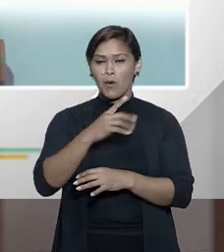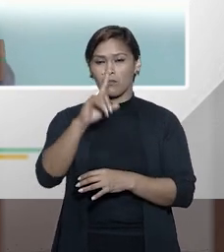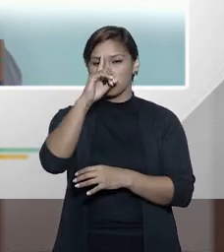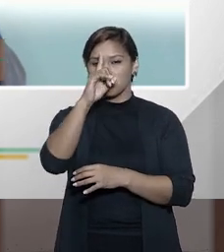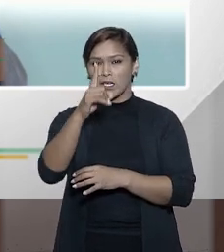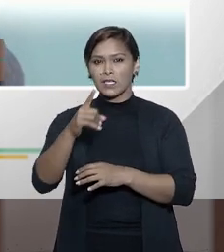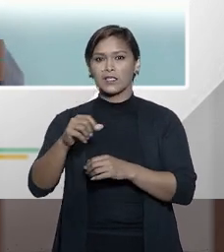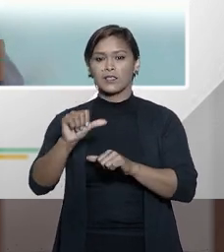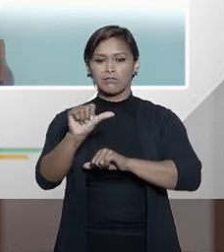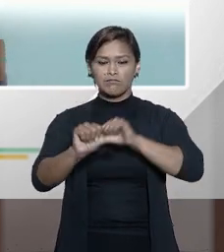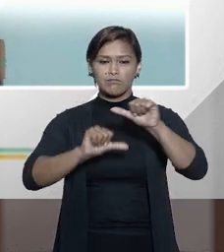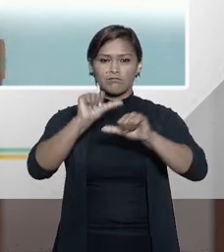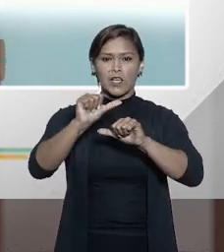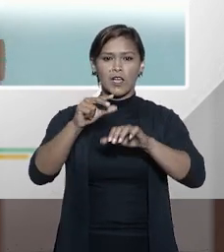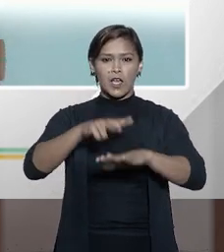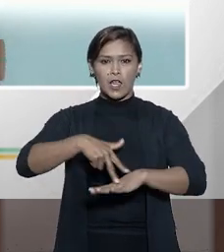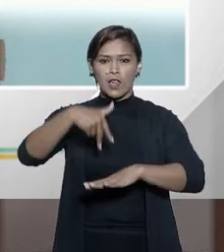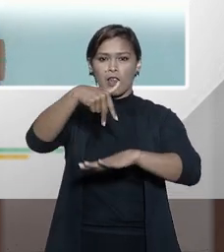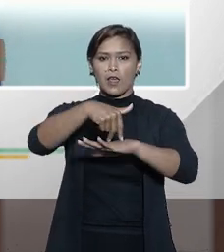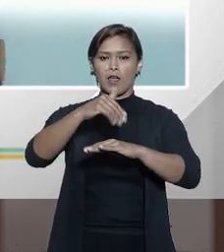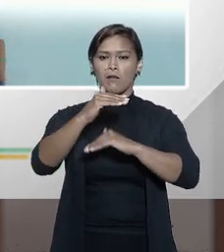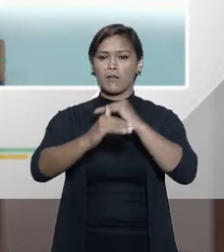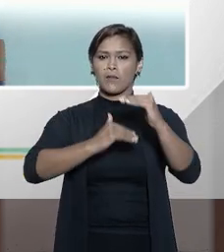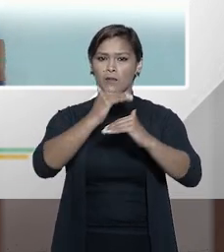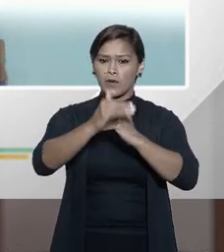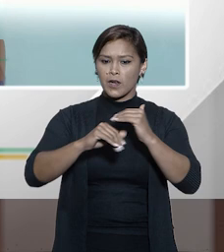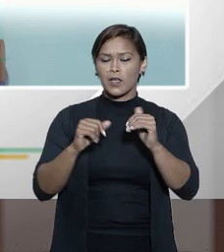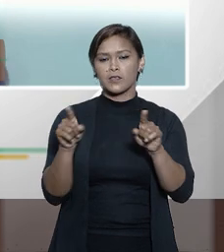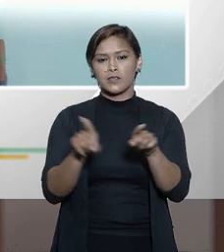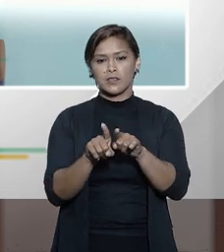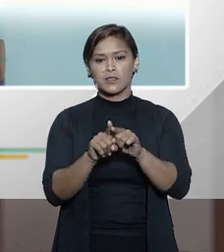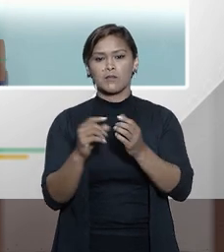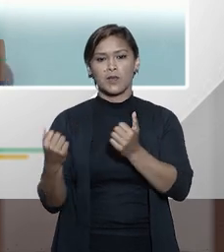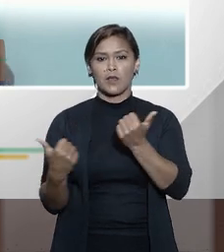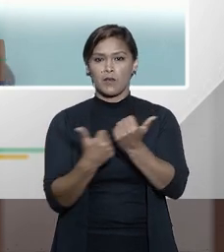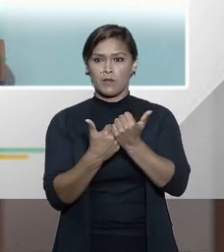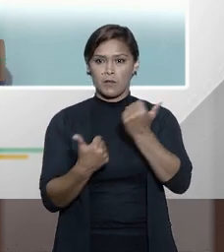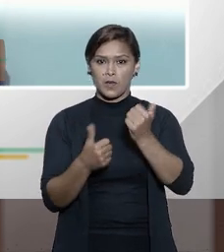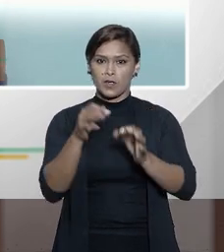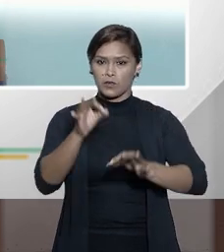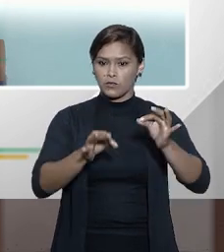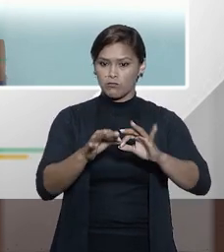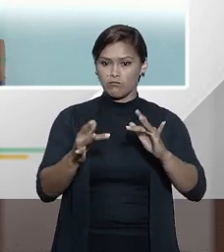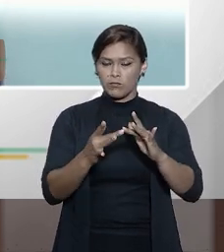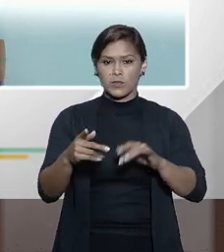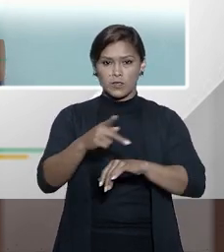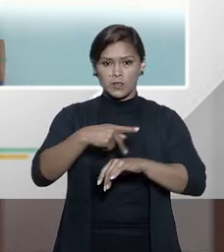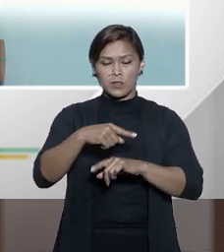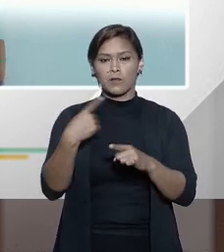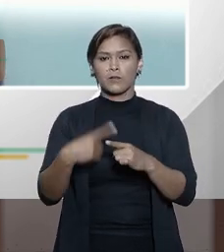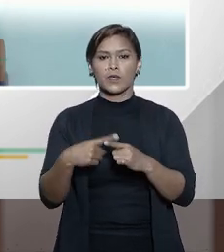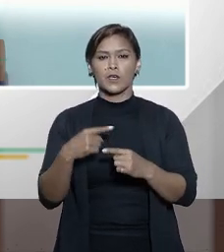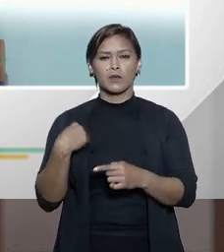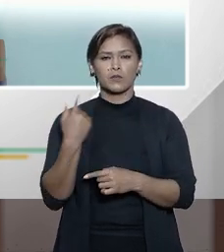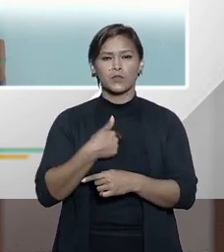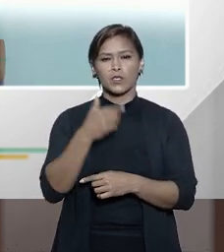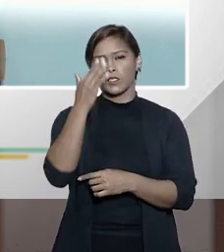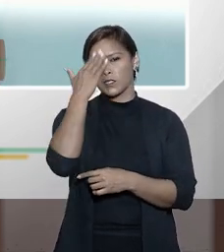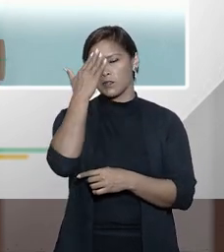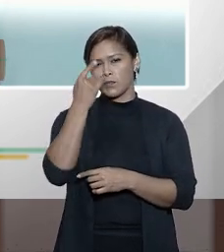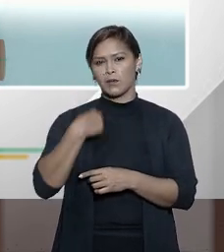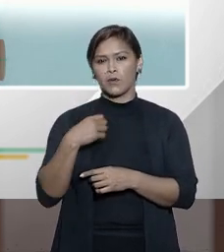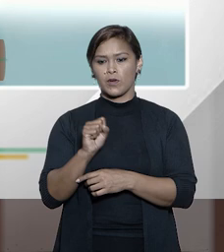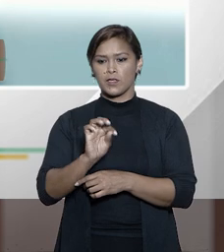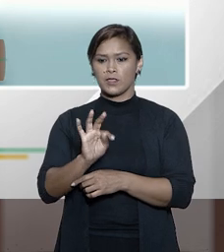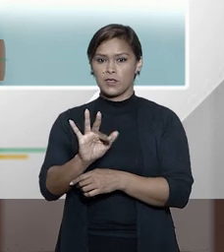alavanca para o progresso e para o desenvolvimento da cooperação jurídica internacional. Porque, como a gente sabe,